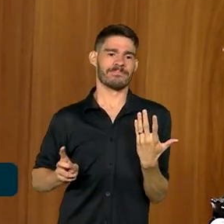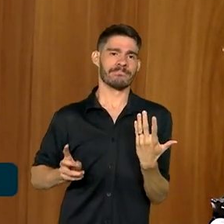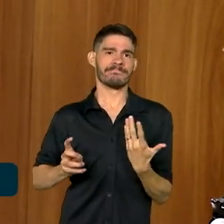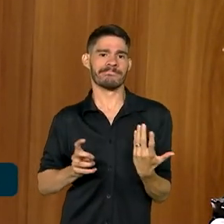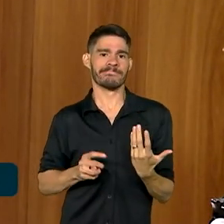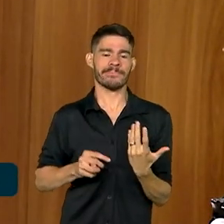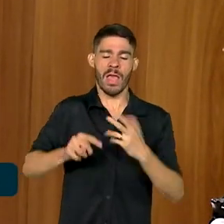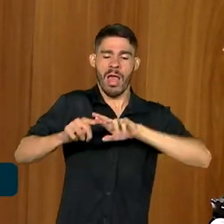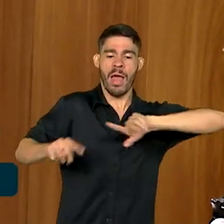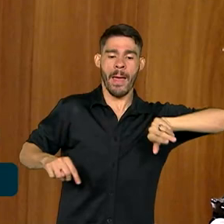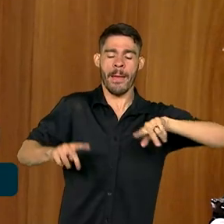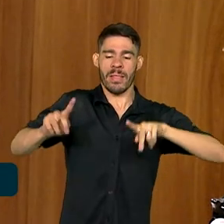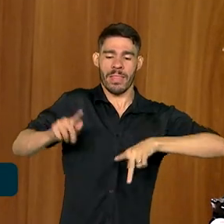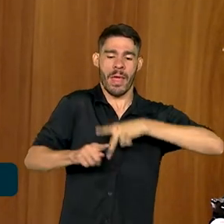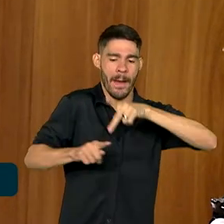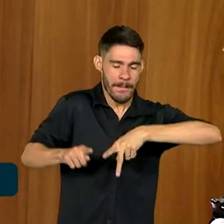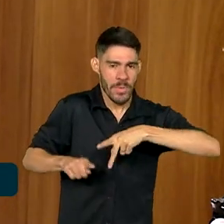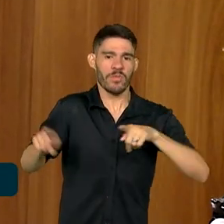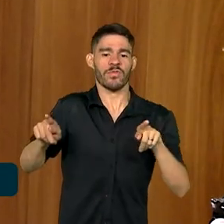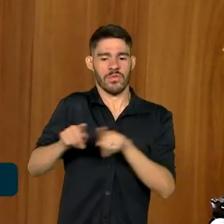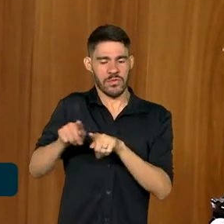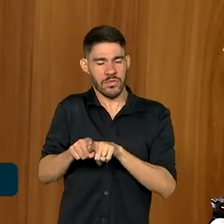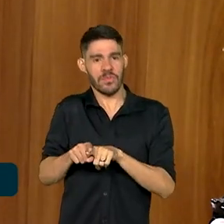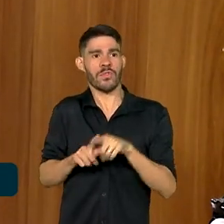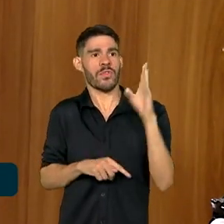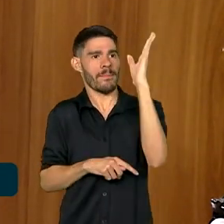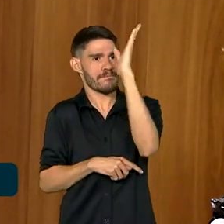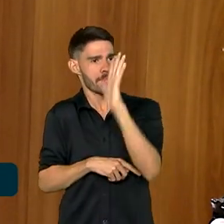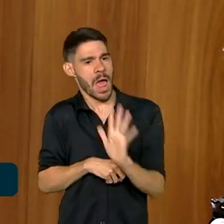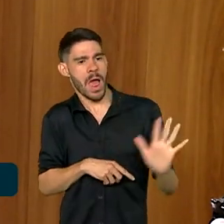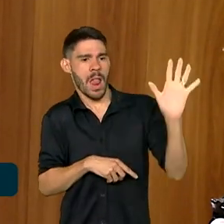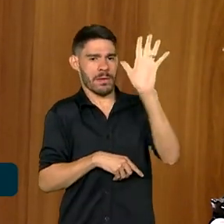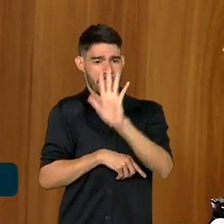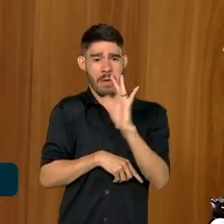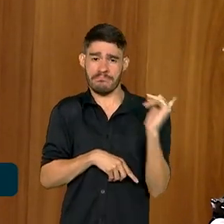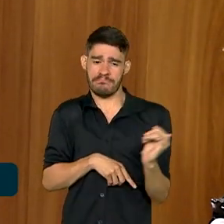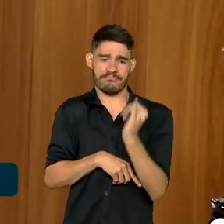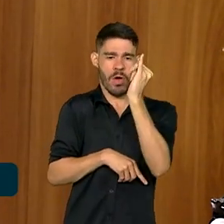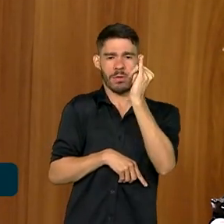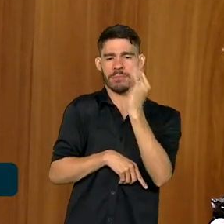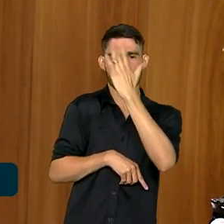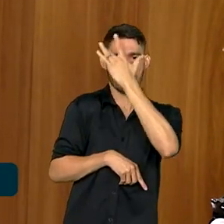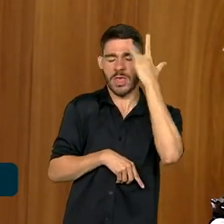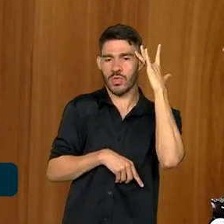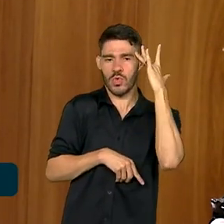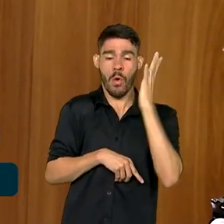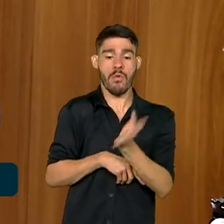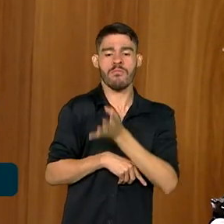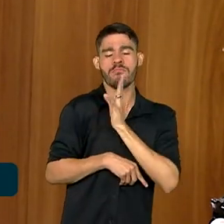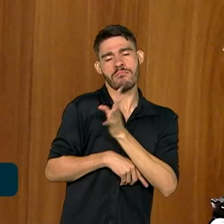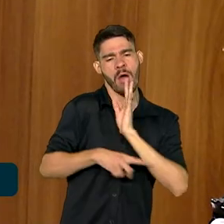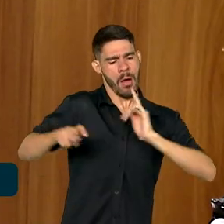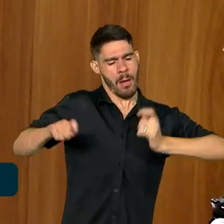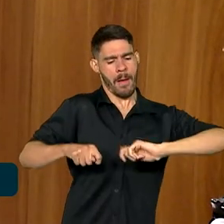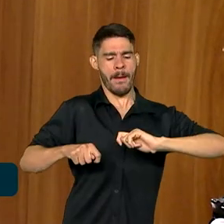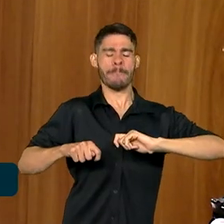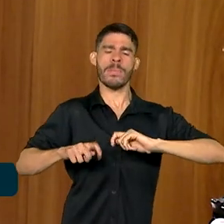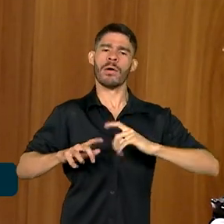tanto a diversidade populacional quanto geográfica do nosso país. Então é importante que as pessoas conheçam e possam,